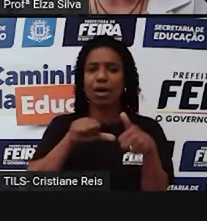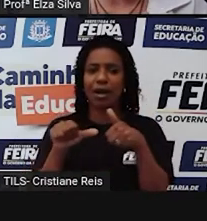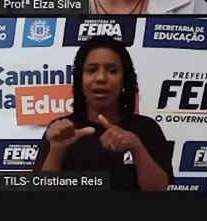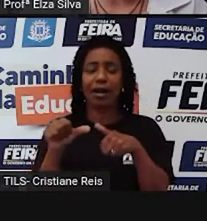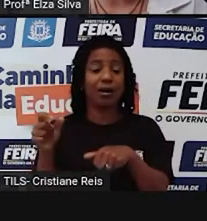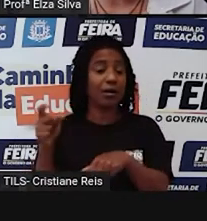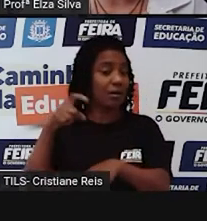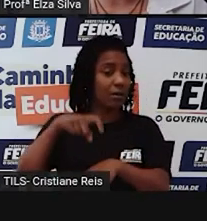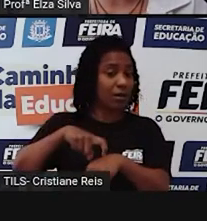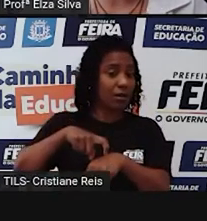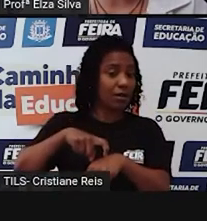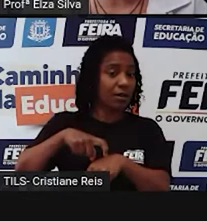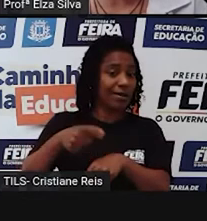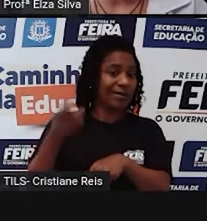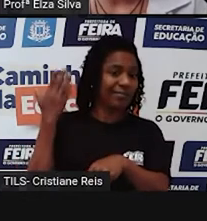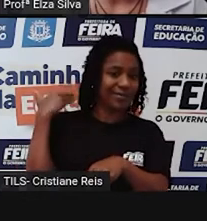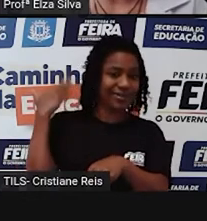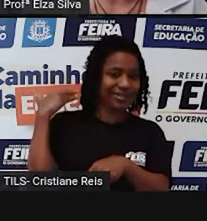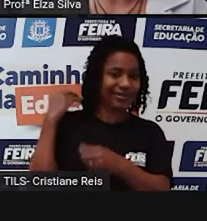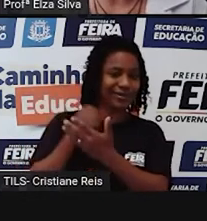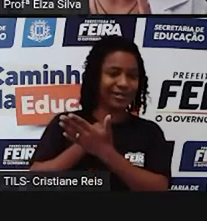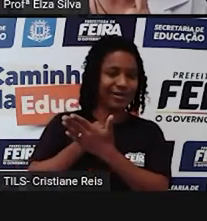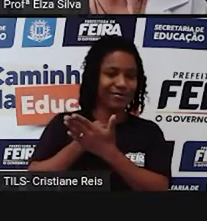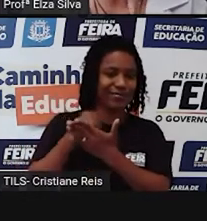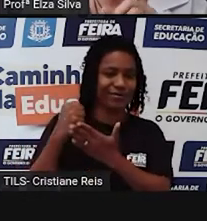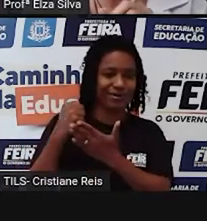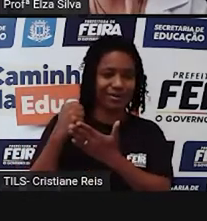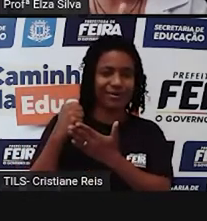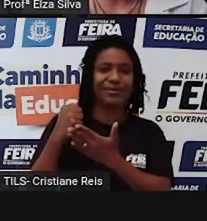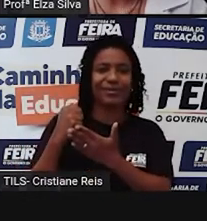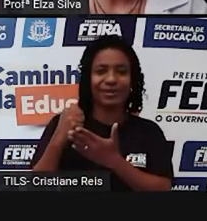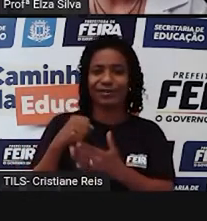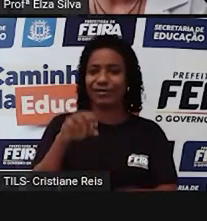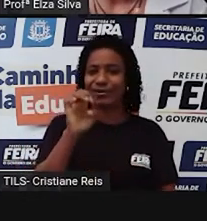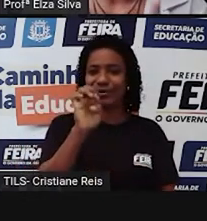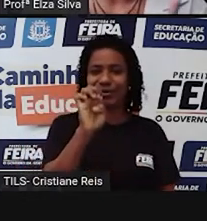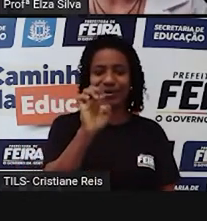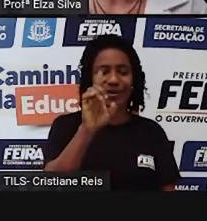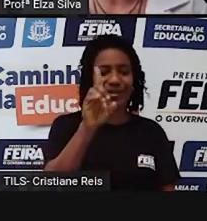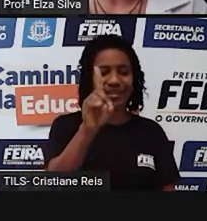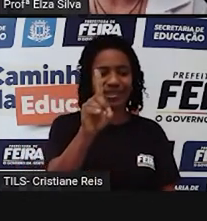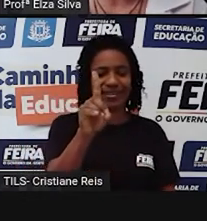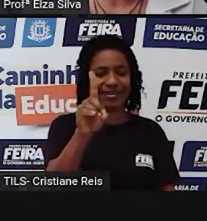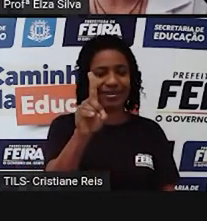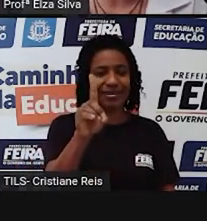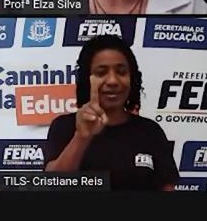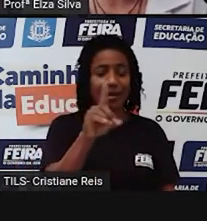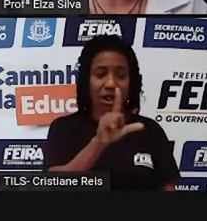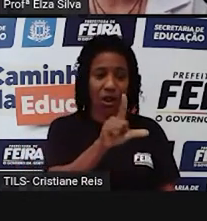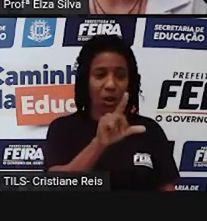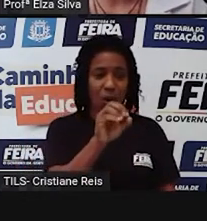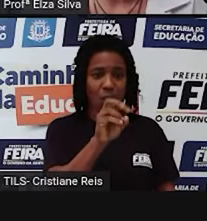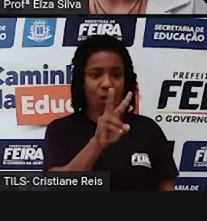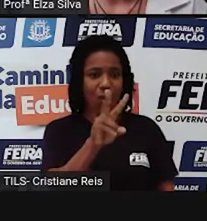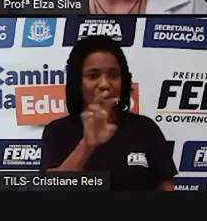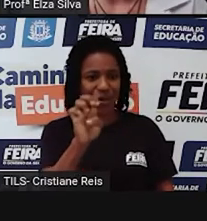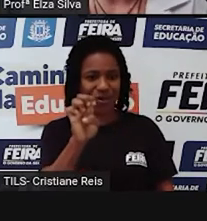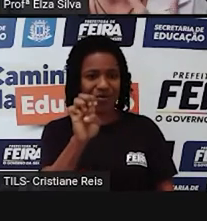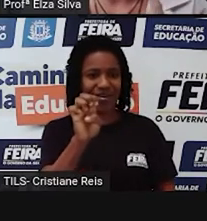acrescentar no final do verbo apenas a letra D, porque o verbo já termina em E.